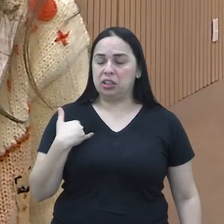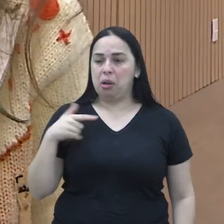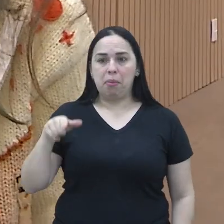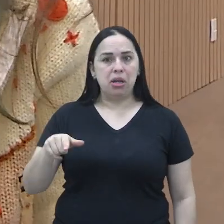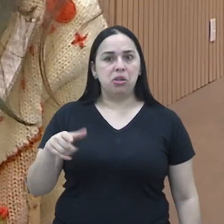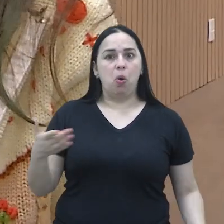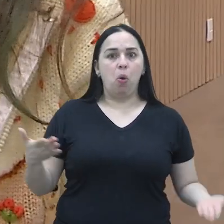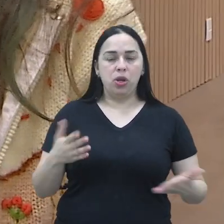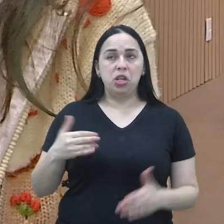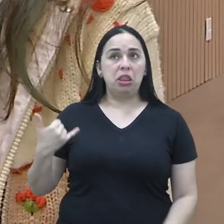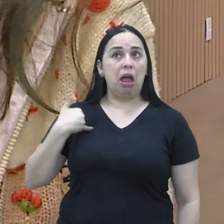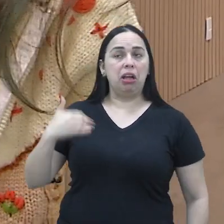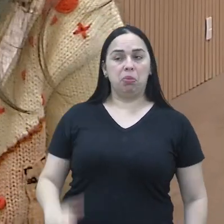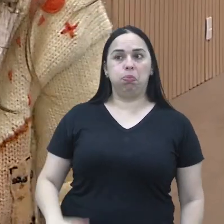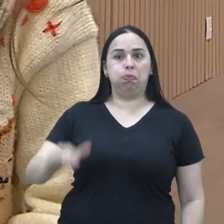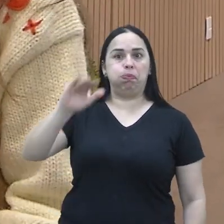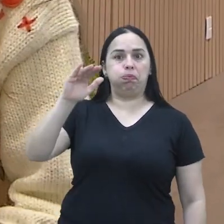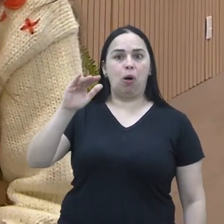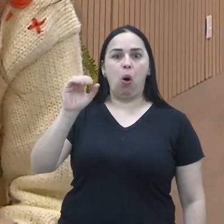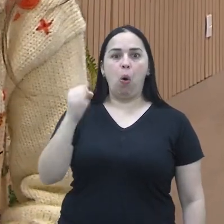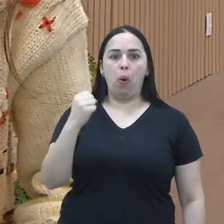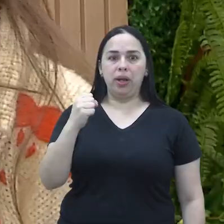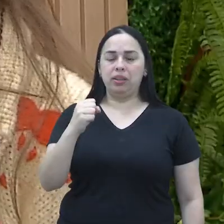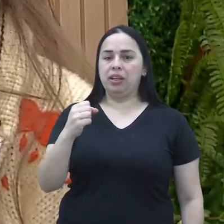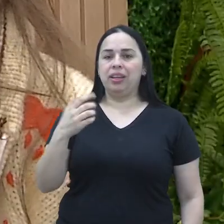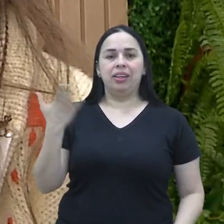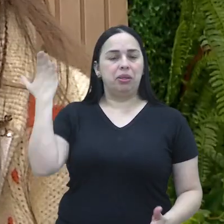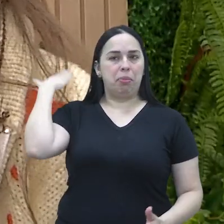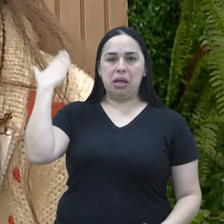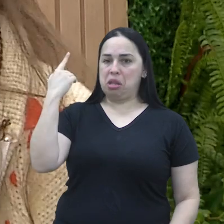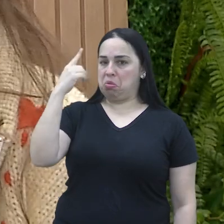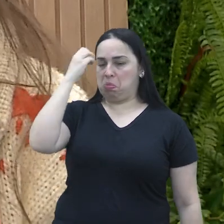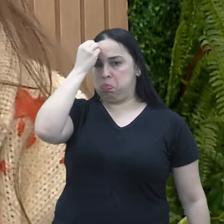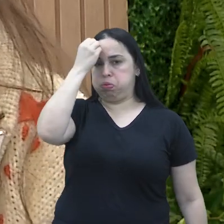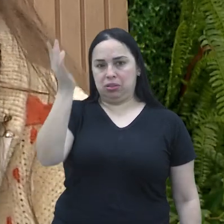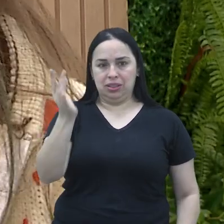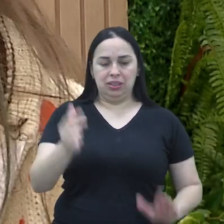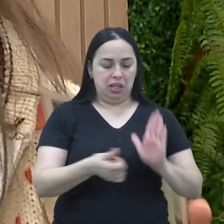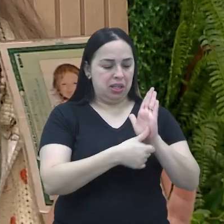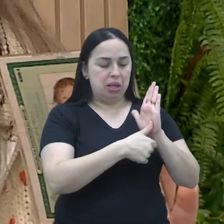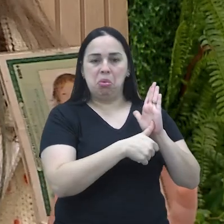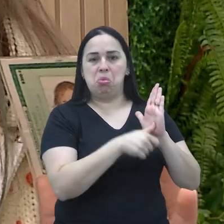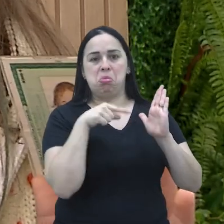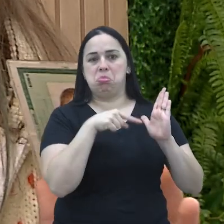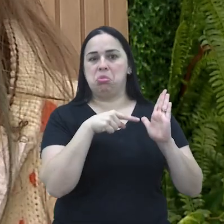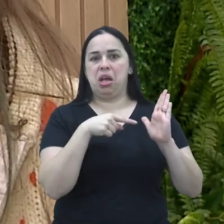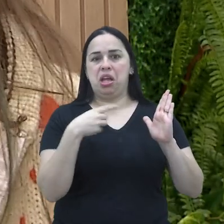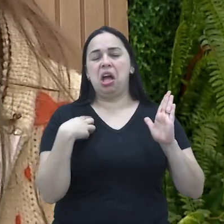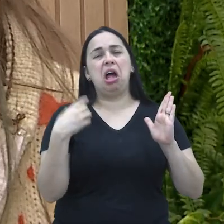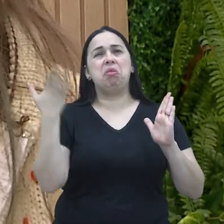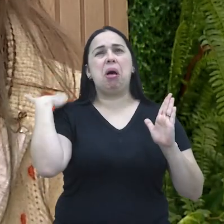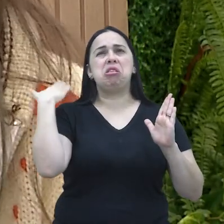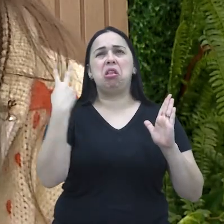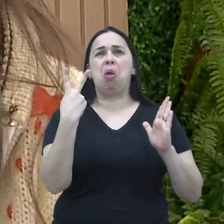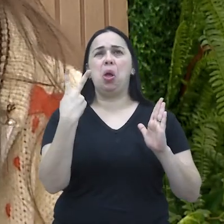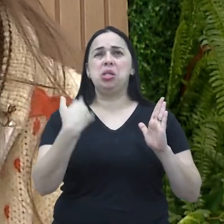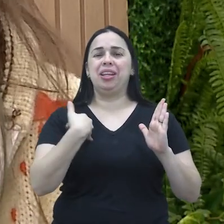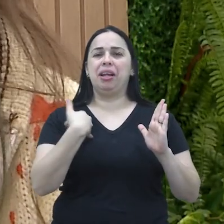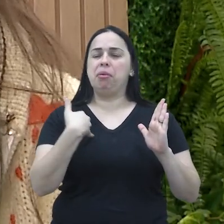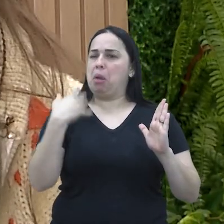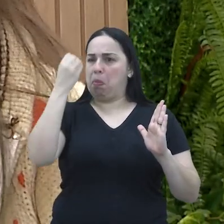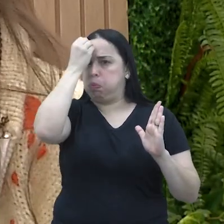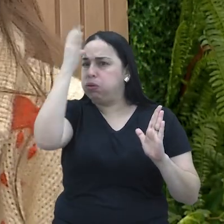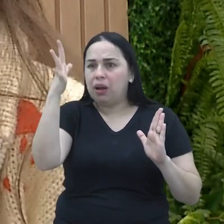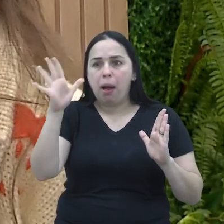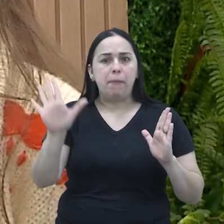nem se lembra muito bem do dia que tirou o documento. Eu não me lembro muito bem, porque eu tinha dois anos e meio, eu ia fazer três, então